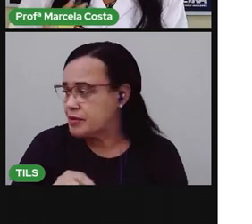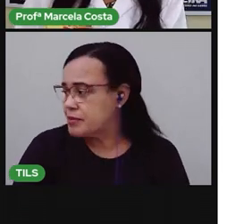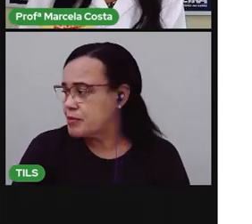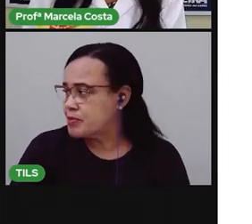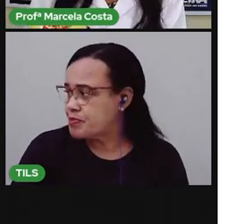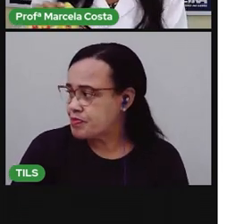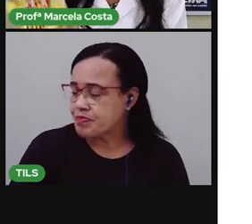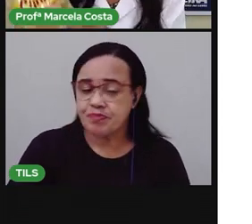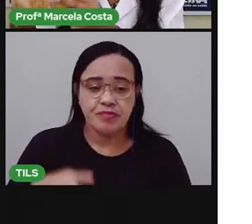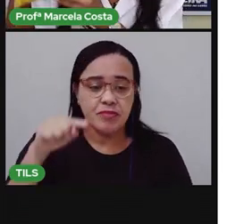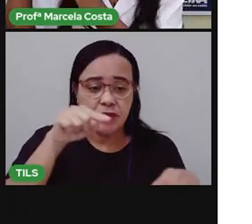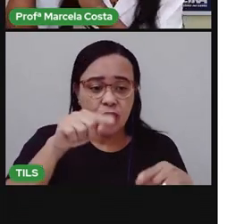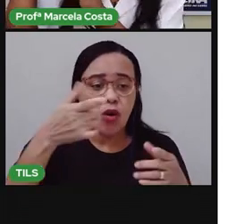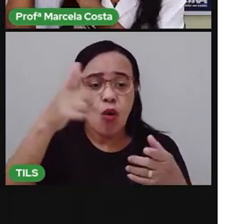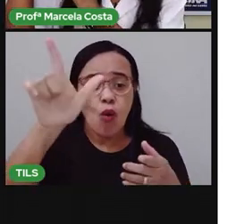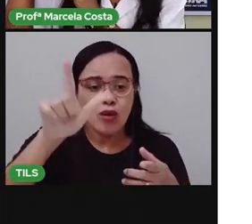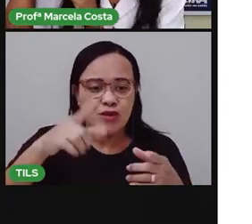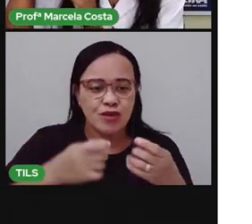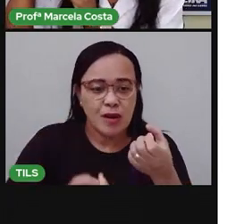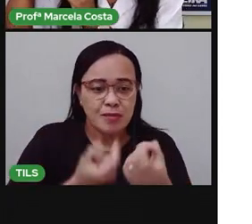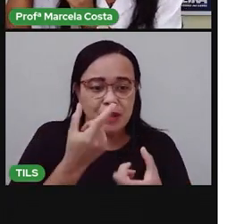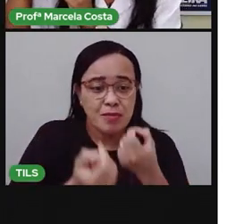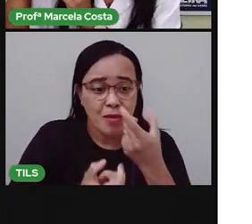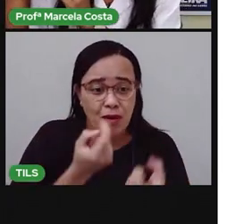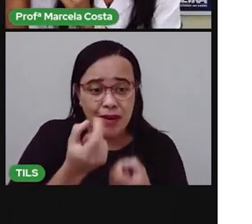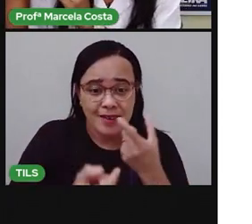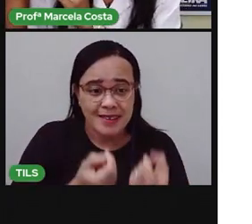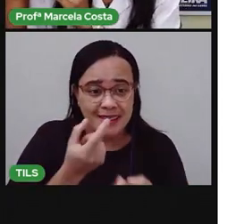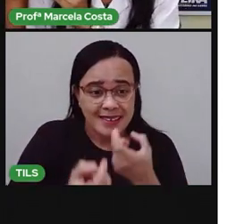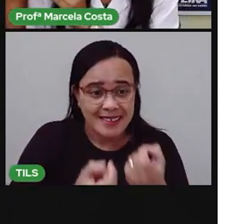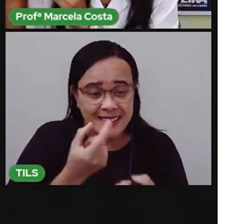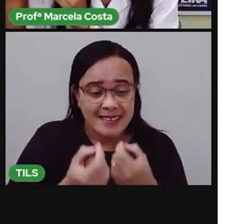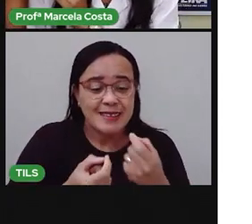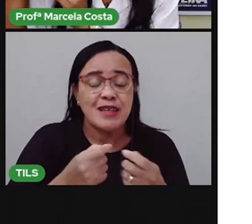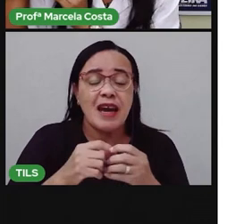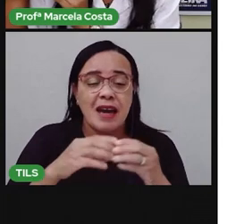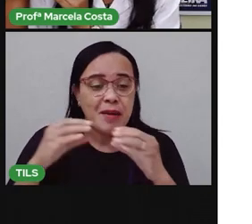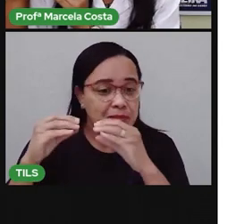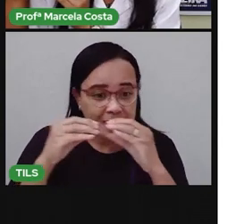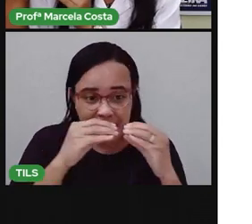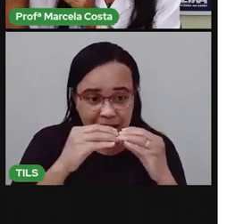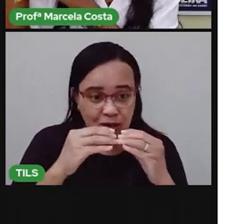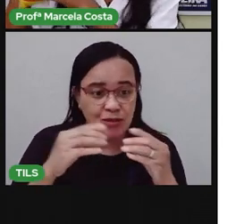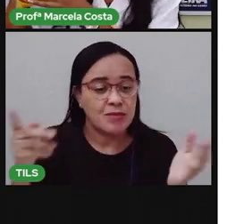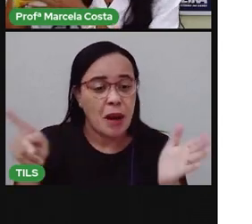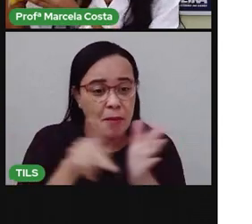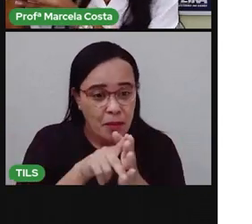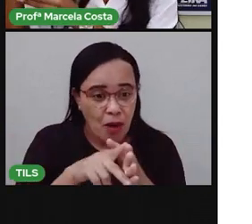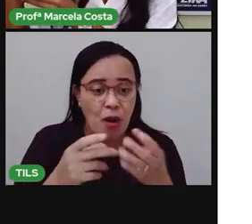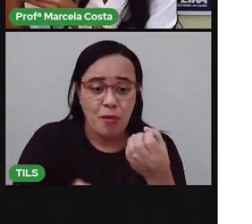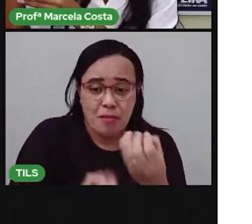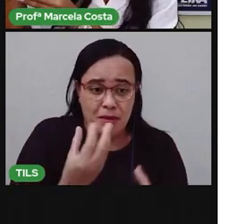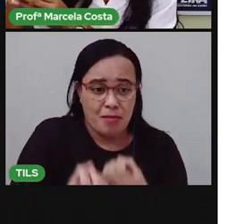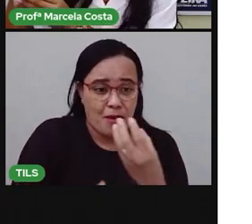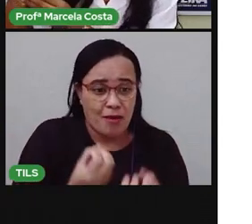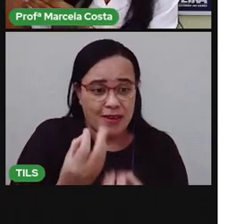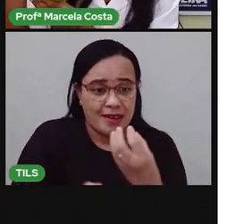esse outro produto. Ó. Milho de pipoca. Tá vendo?